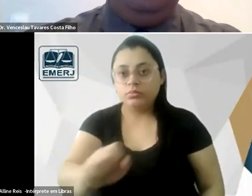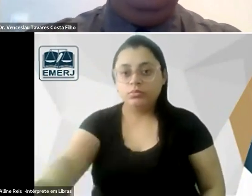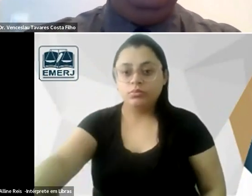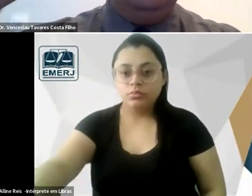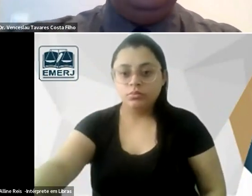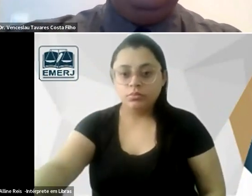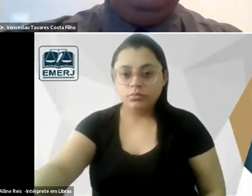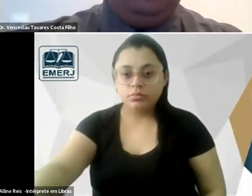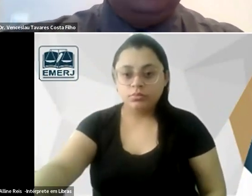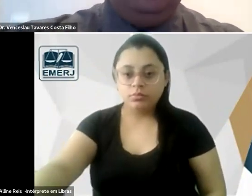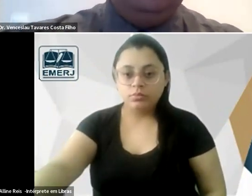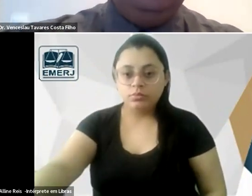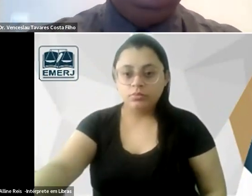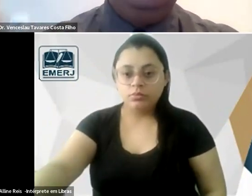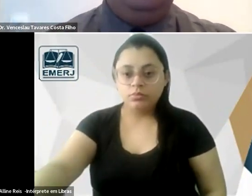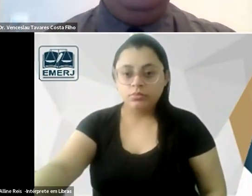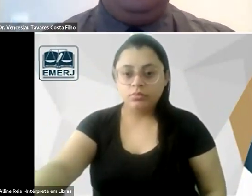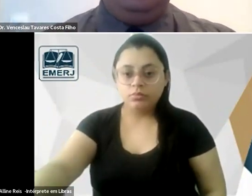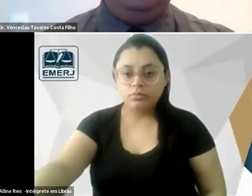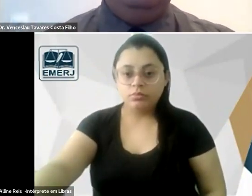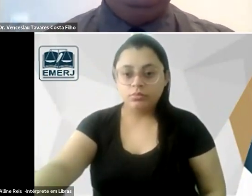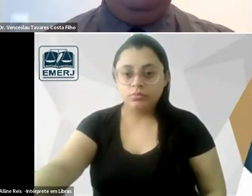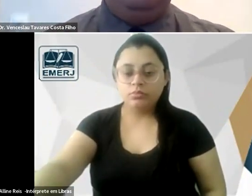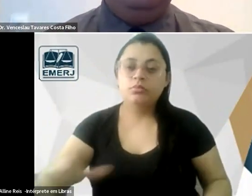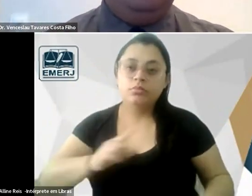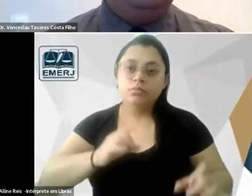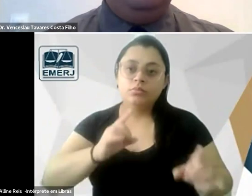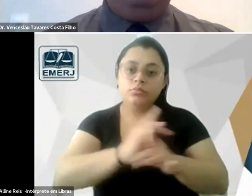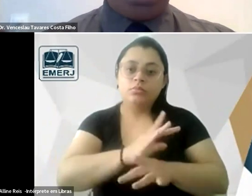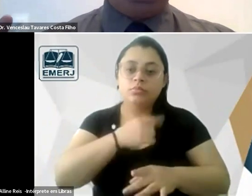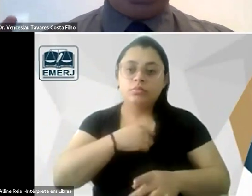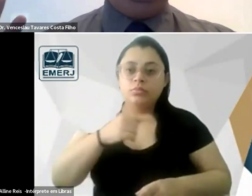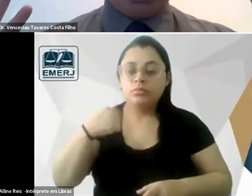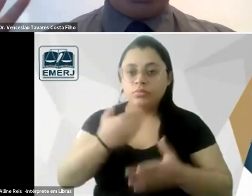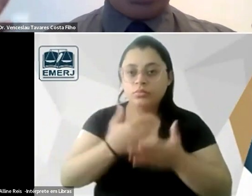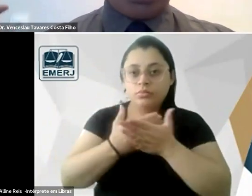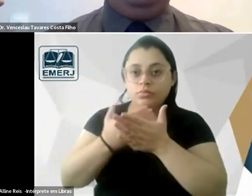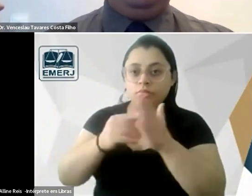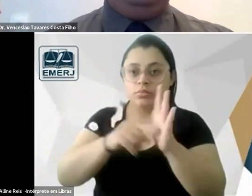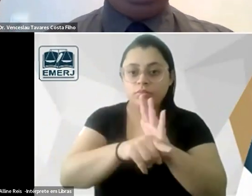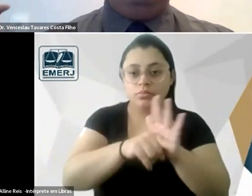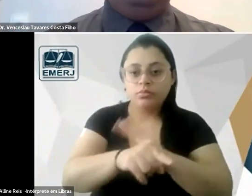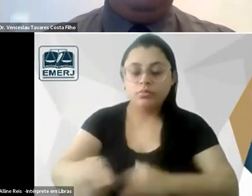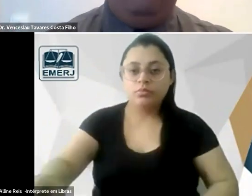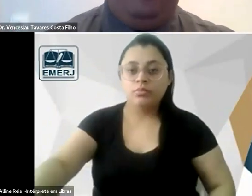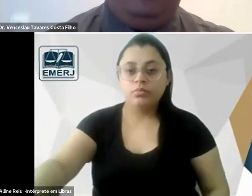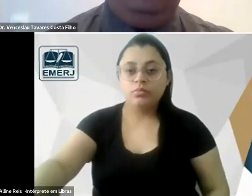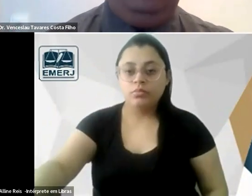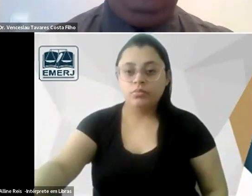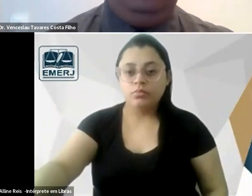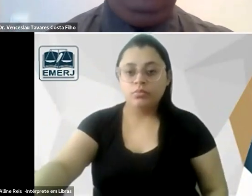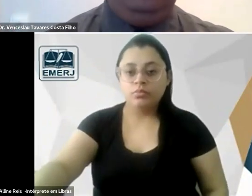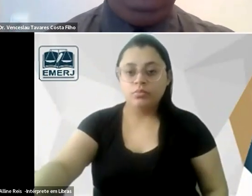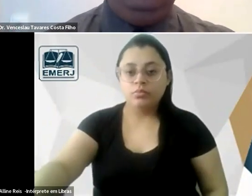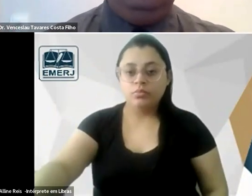então essa é uma das conclusões a que eu chego na minha tese mas assim esse ambiente germanófilo